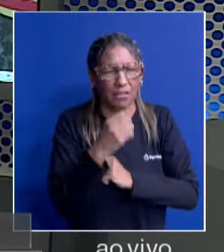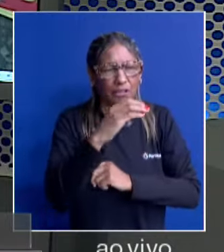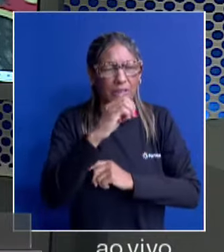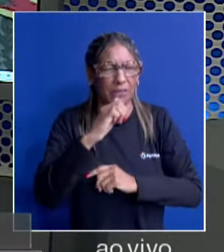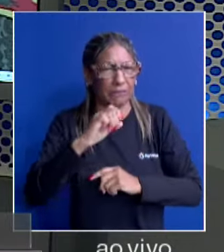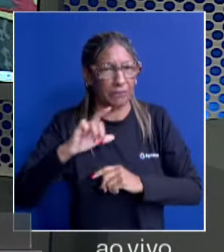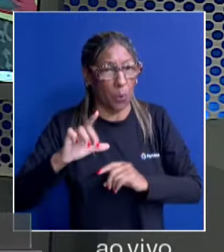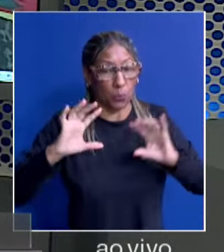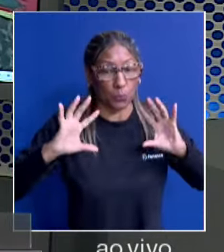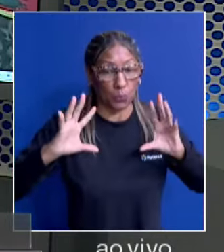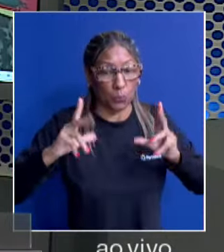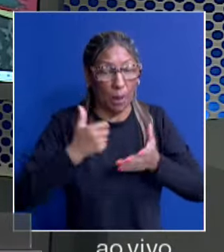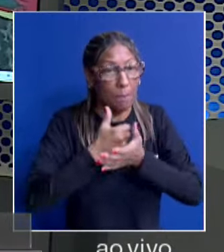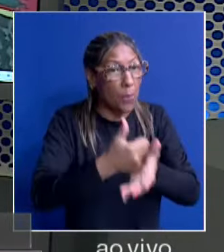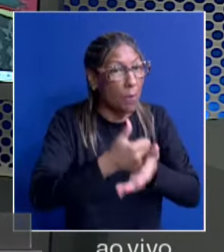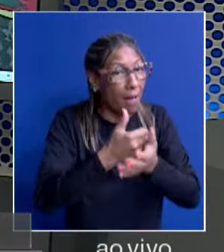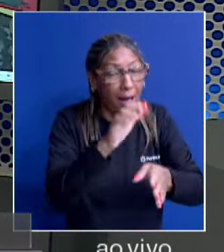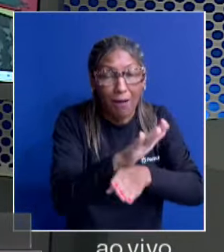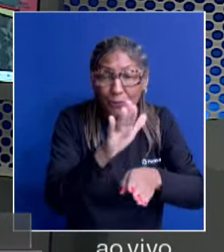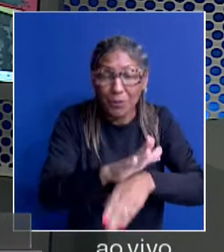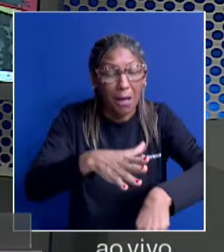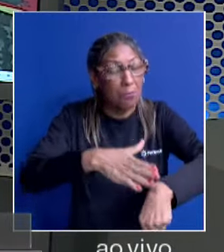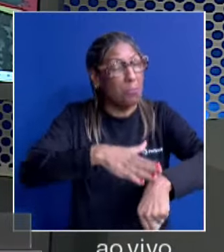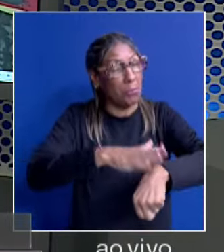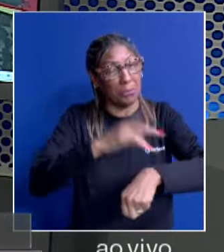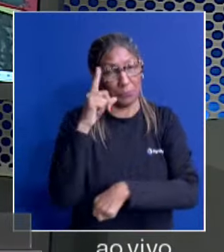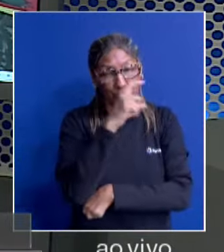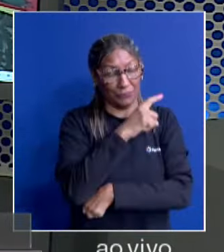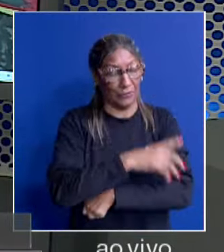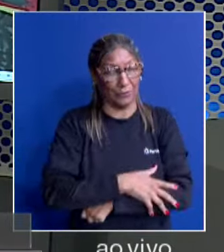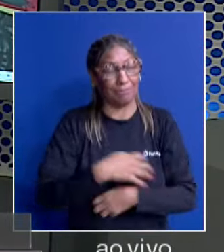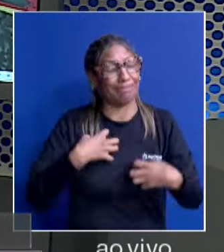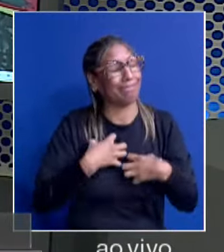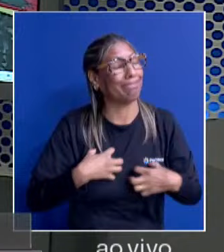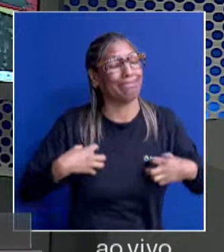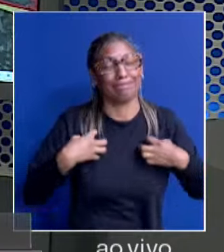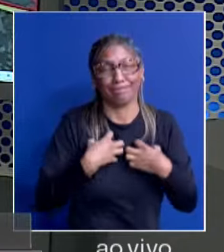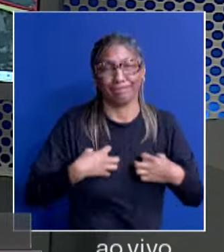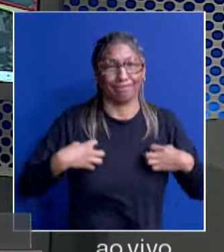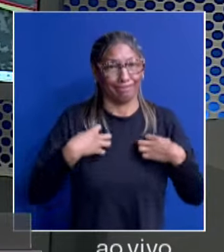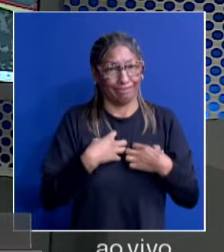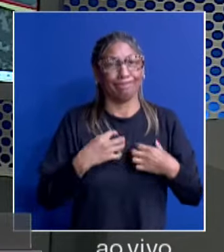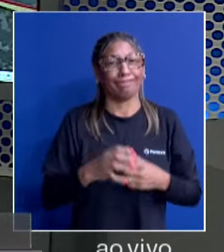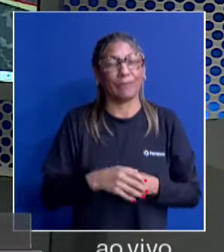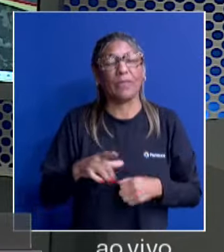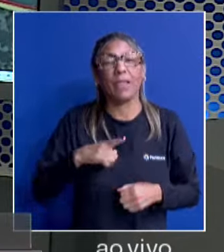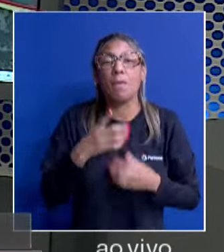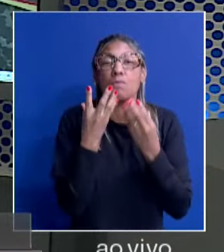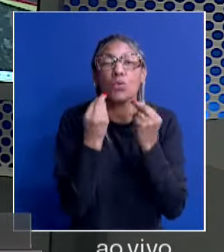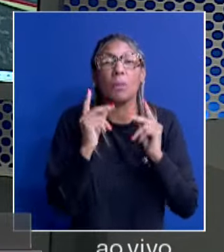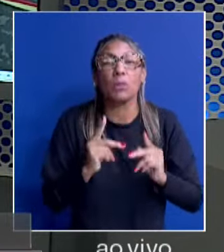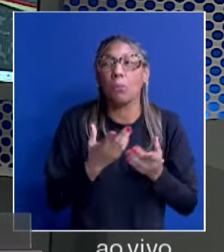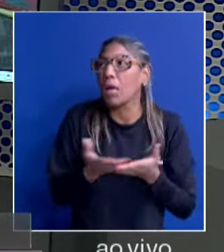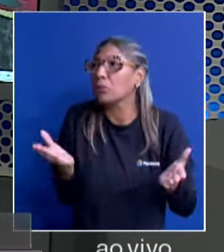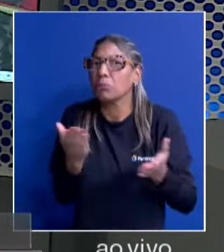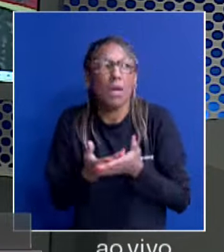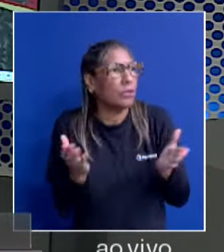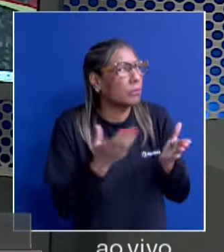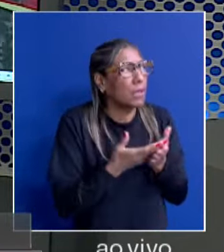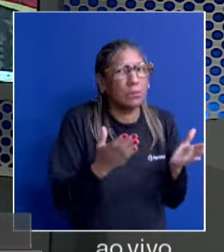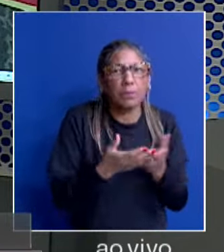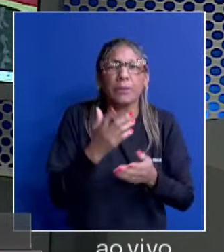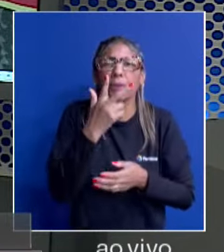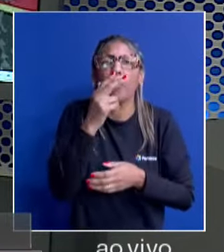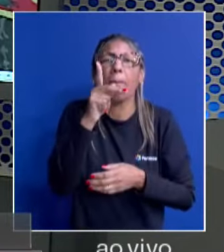Todo mundo tem que se unir nesse momento tão angustiante ainda. Tem muita gente perdida. Você vê o caso do seu